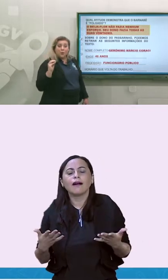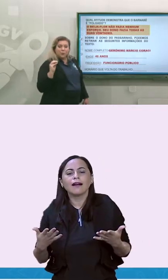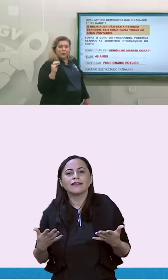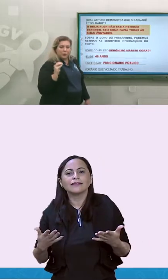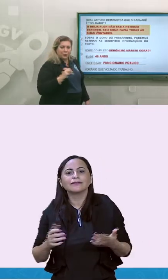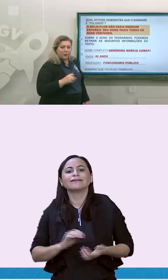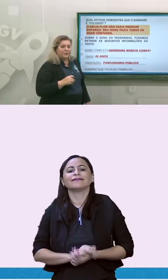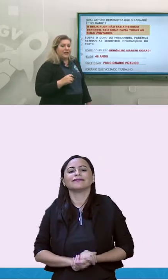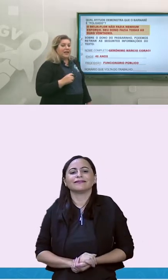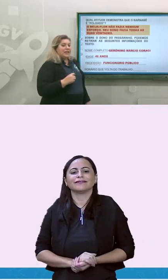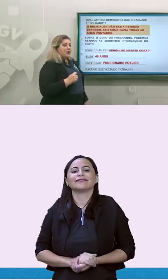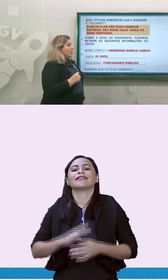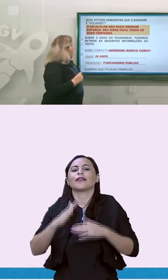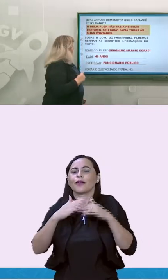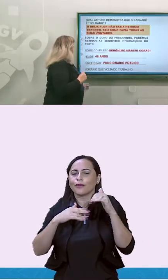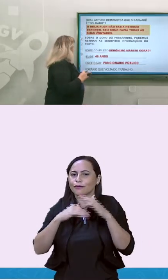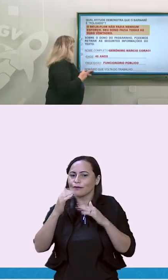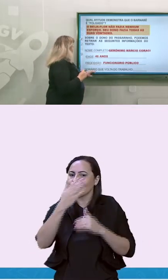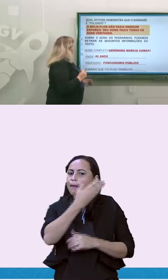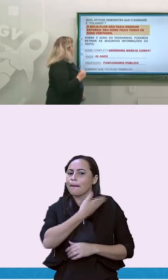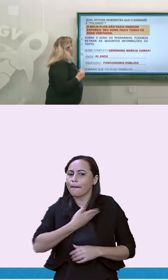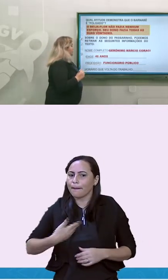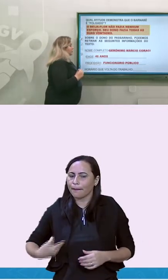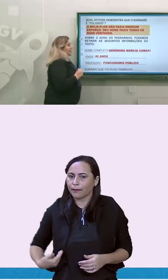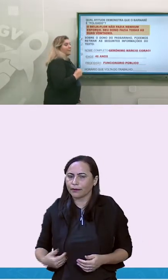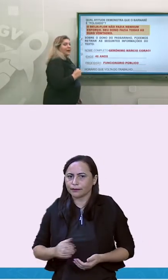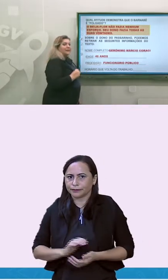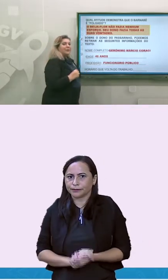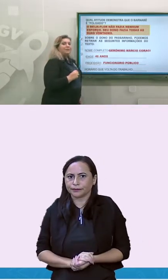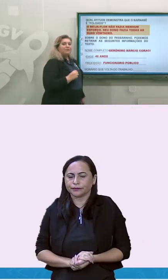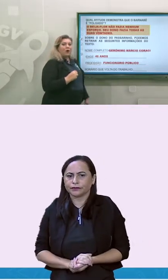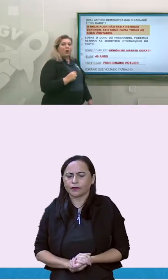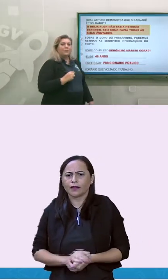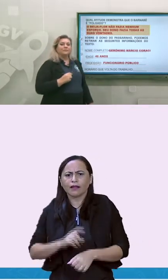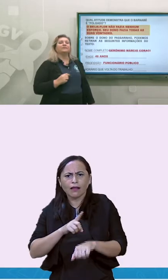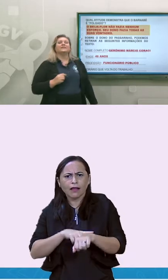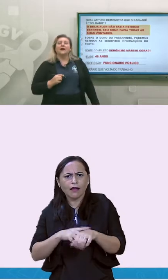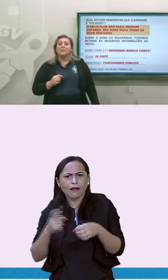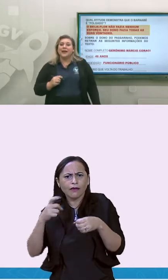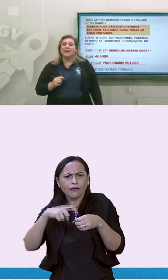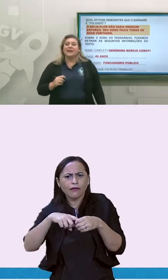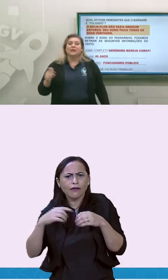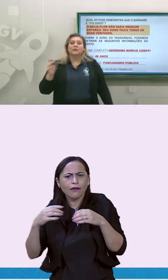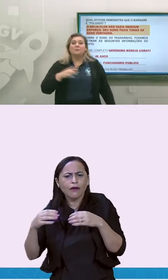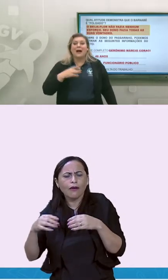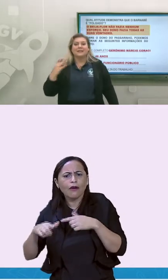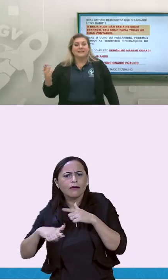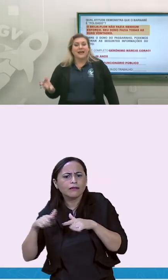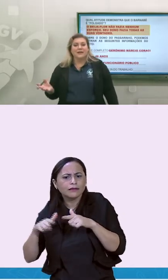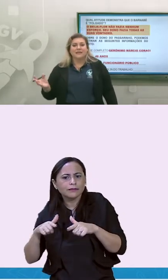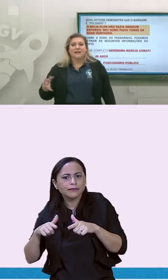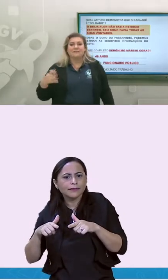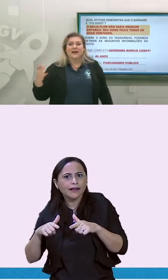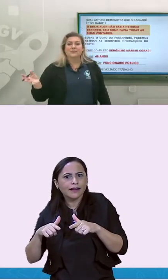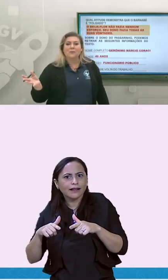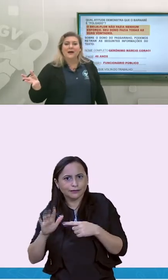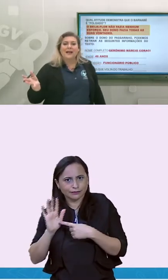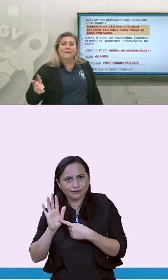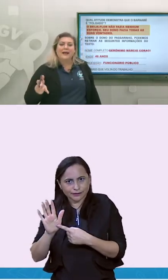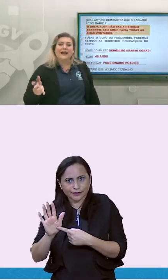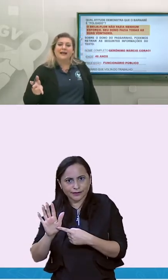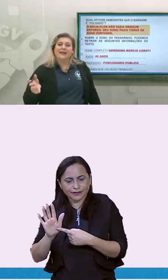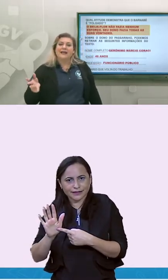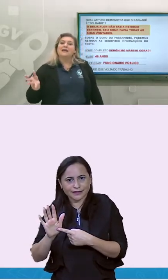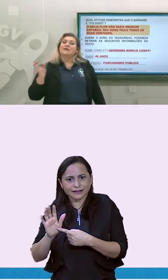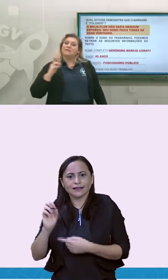público. E o horário que ele volta do trabalho também informa? Também. Os passeios que ele faz com o